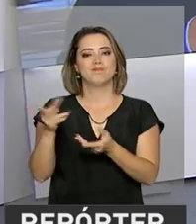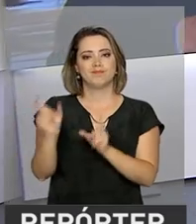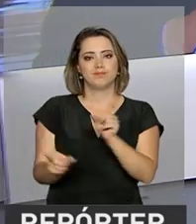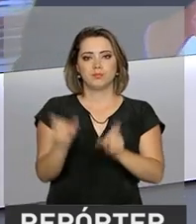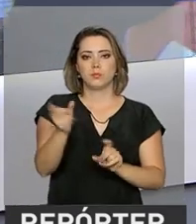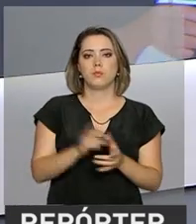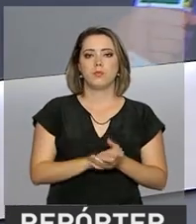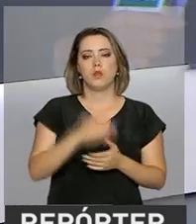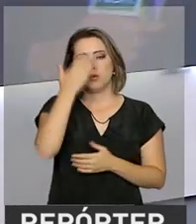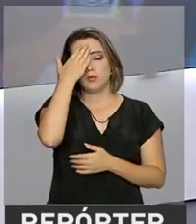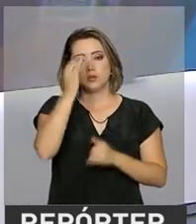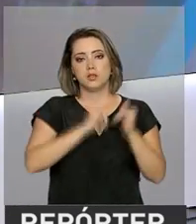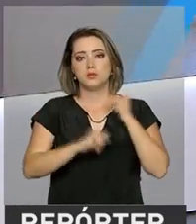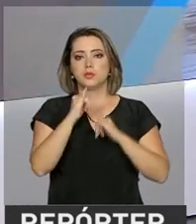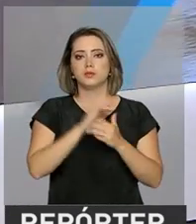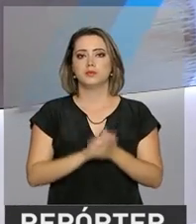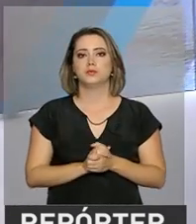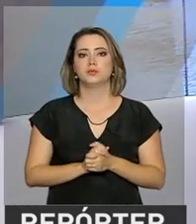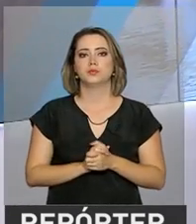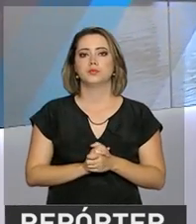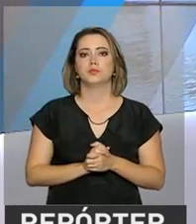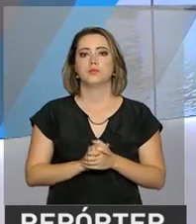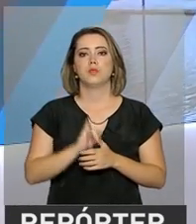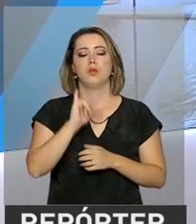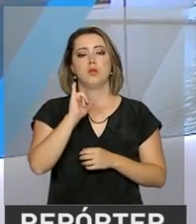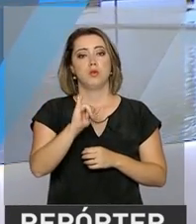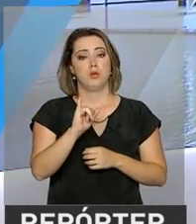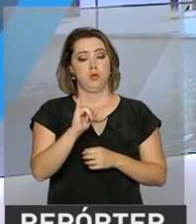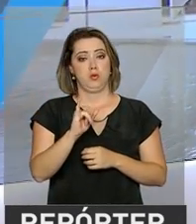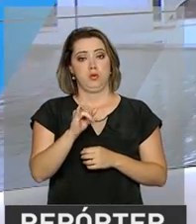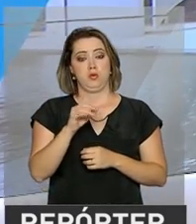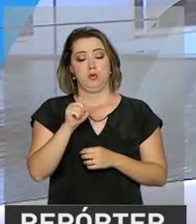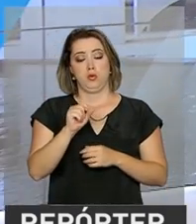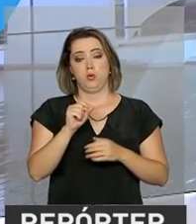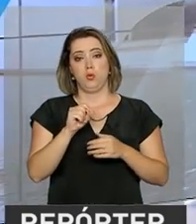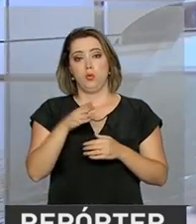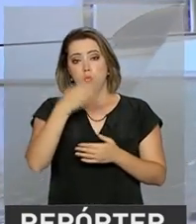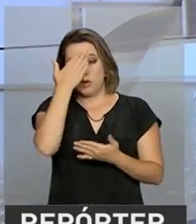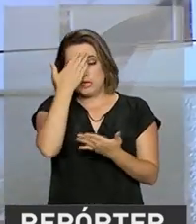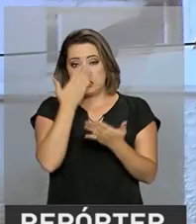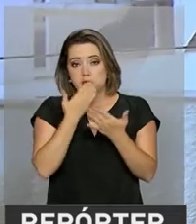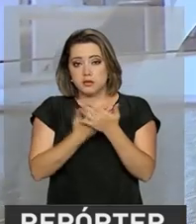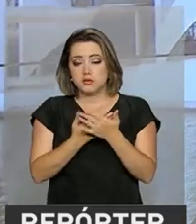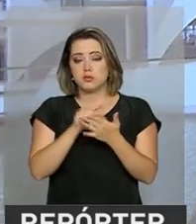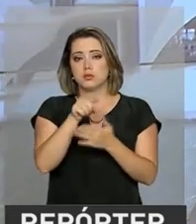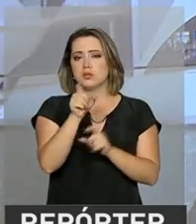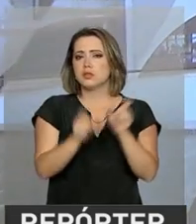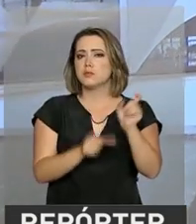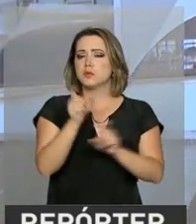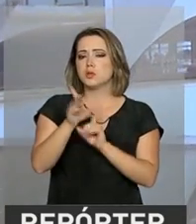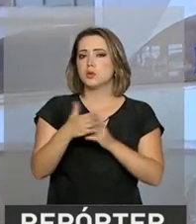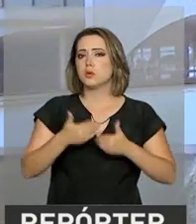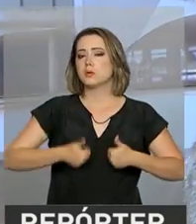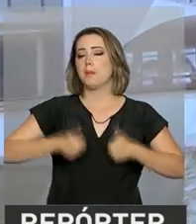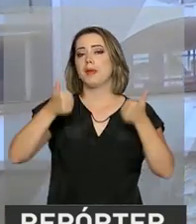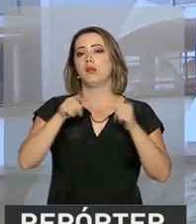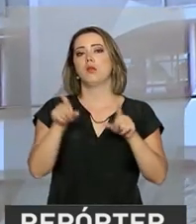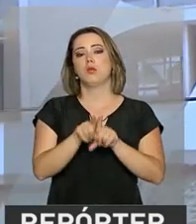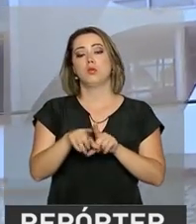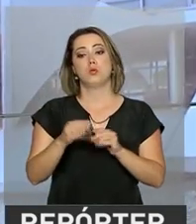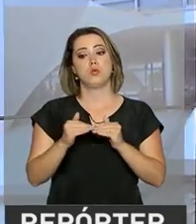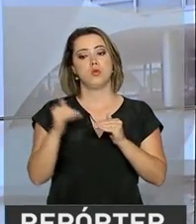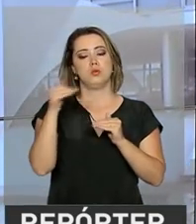essas informações. E o índice de confiança do consumidor, medido pela Fundação Getúlio Vargas, melhorou e subiu 3